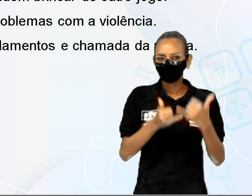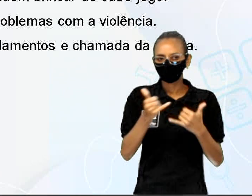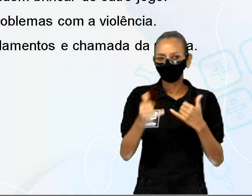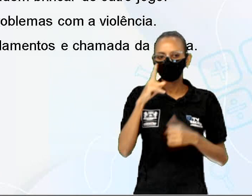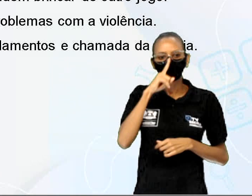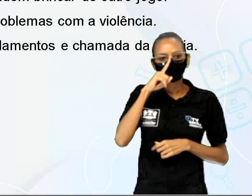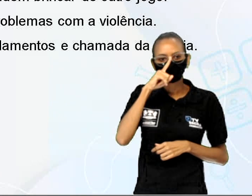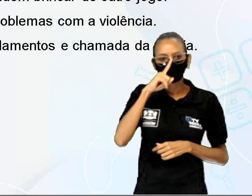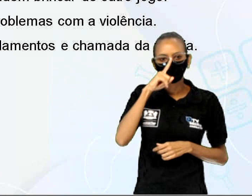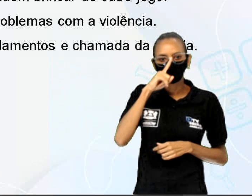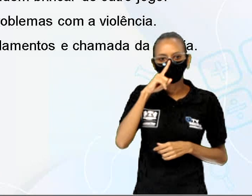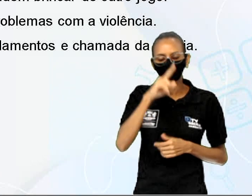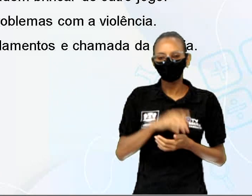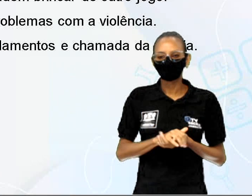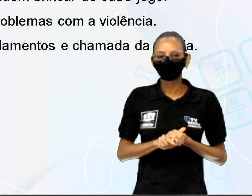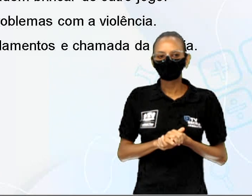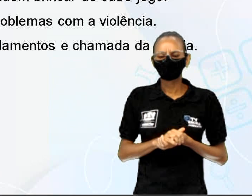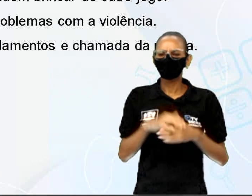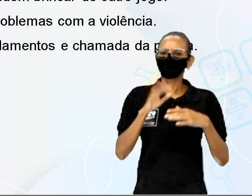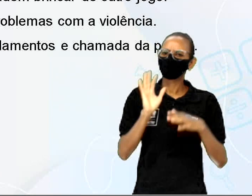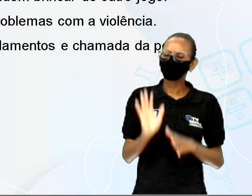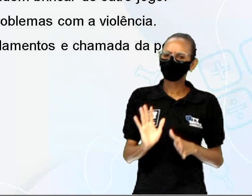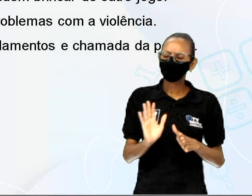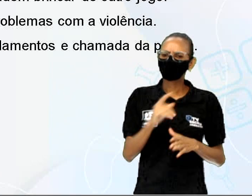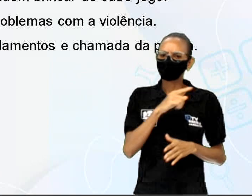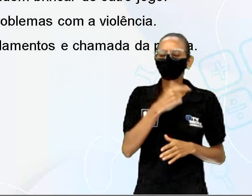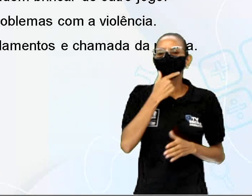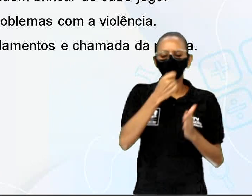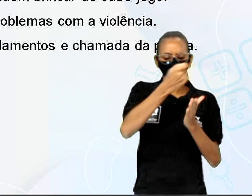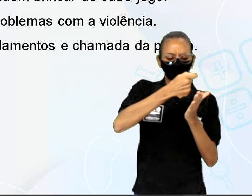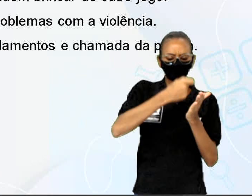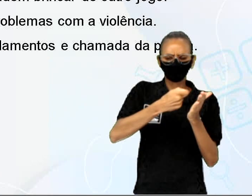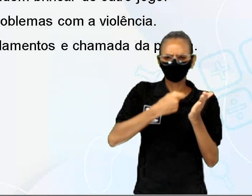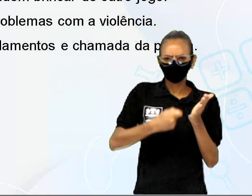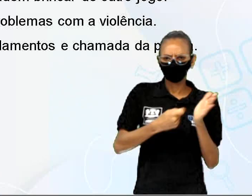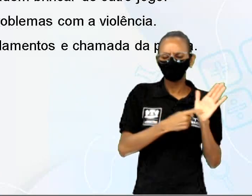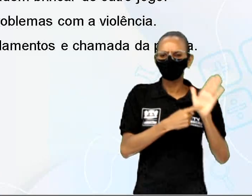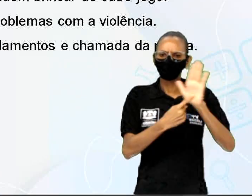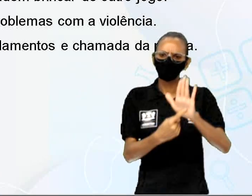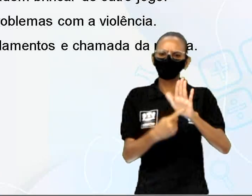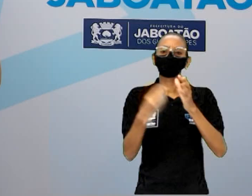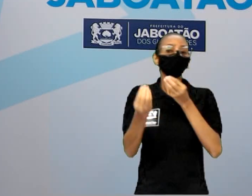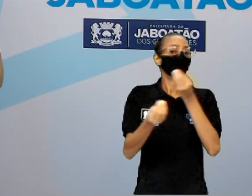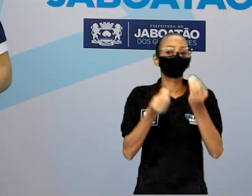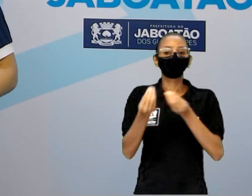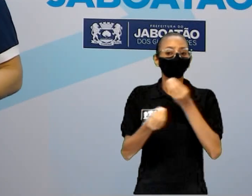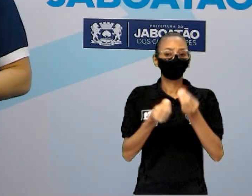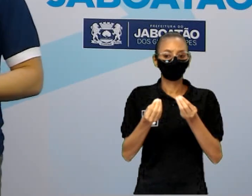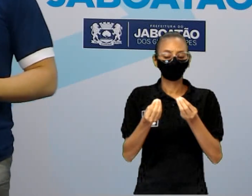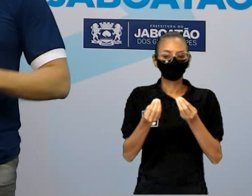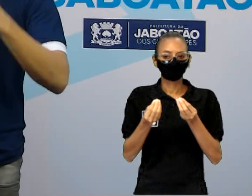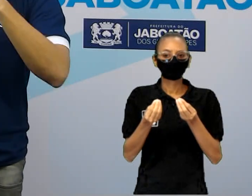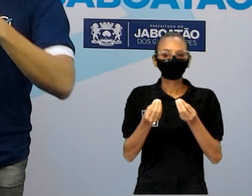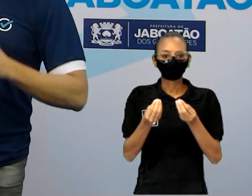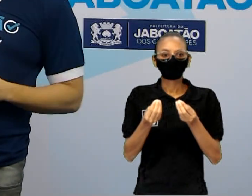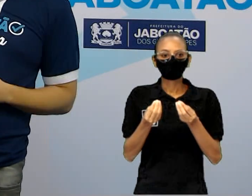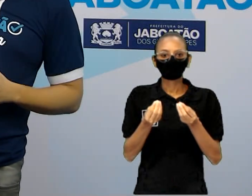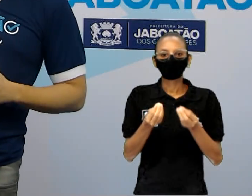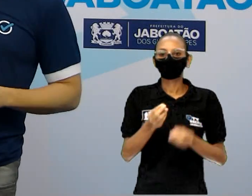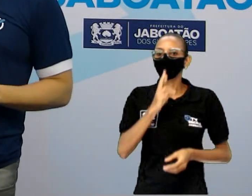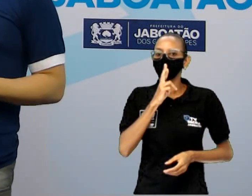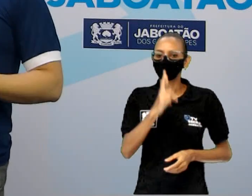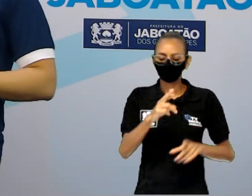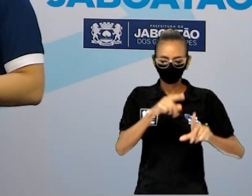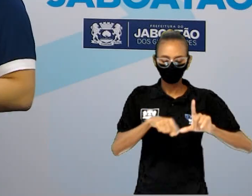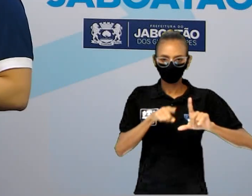encontra o seguinte o autor implicitamente afirma que então aquilo que está nas entrelinhas a gente tem aí como resposta esse item A